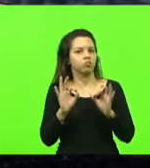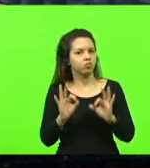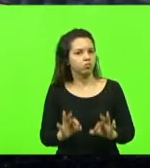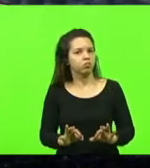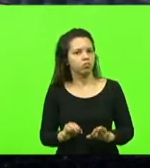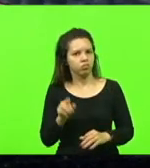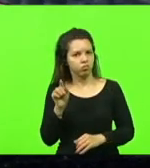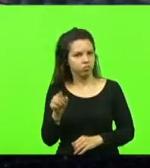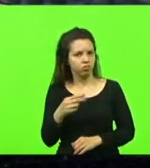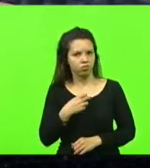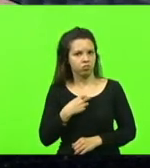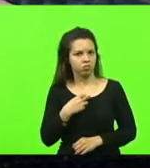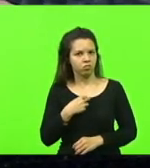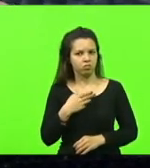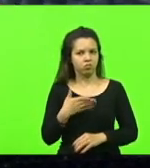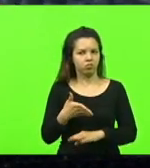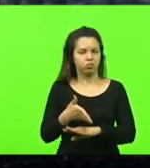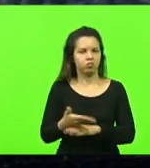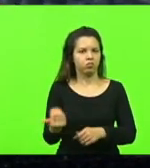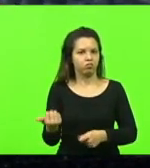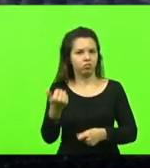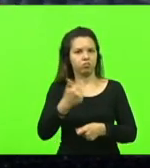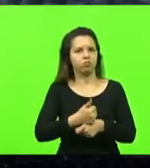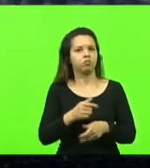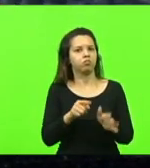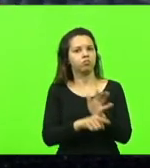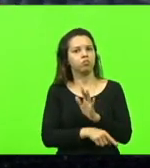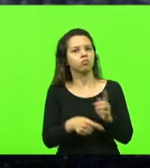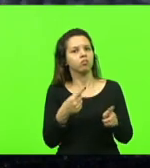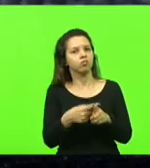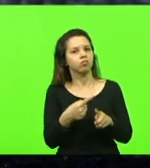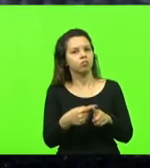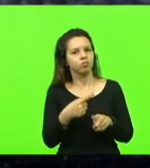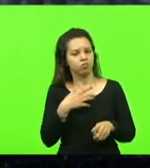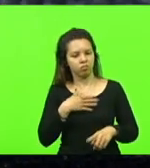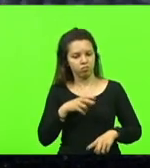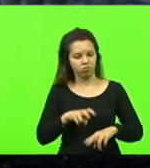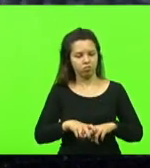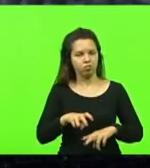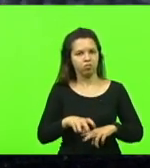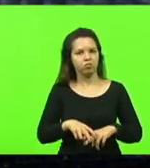ele não pode chegar lá e assumir esse cargo e perguntar assim, por que a minha cadeira está vaga?